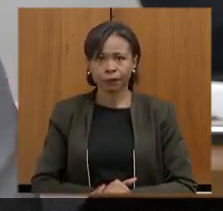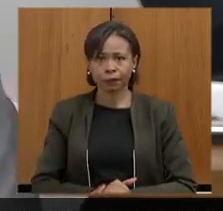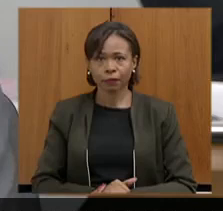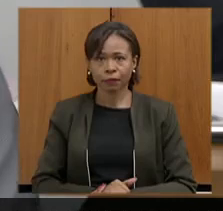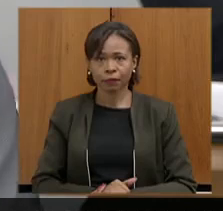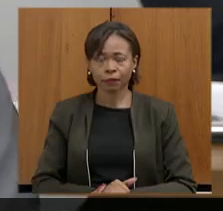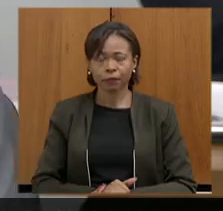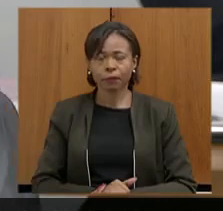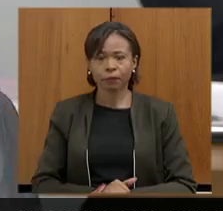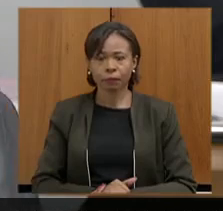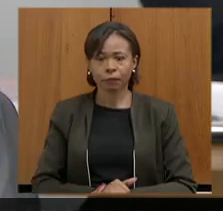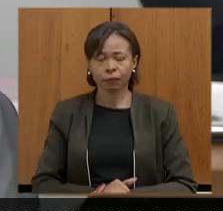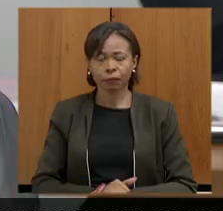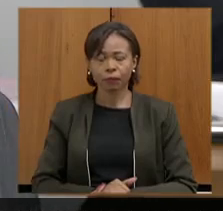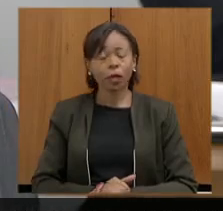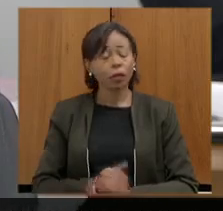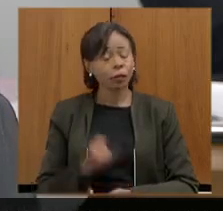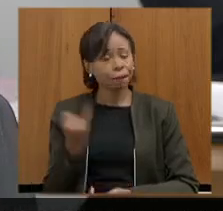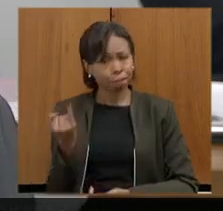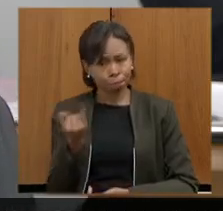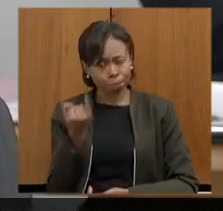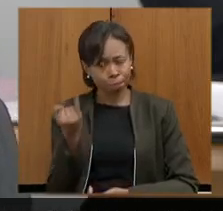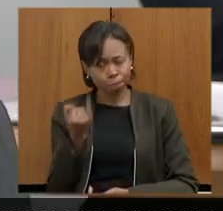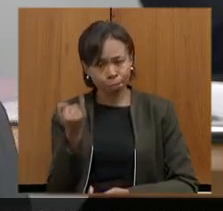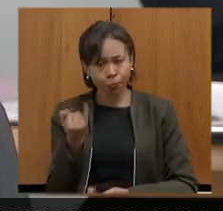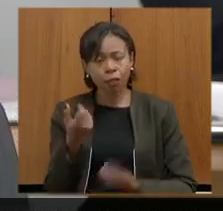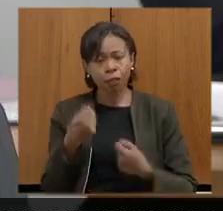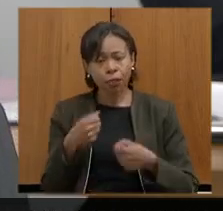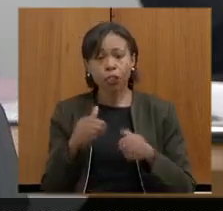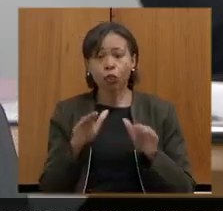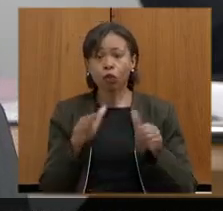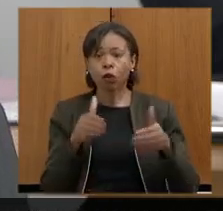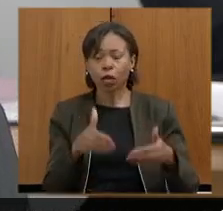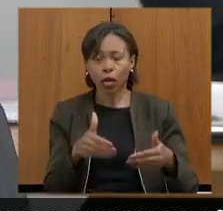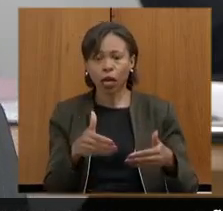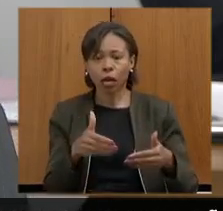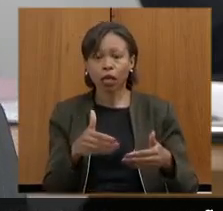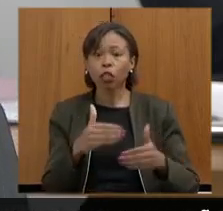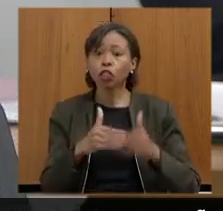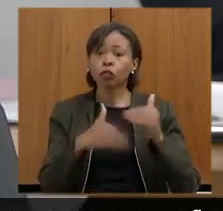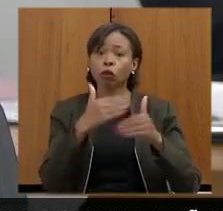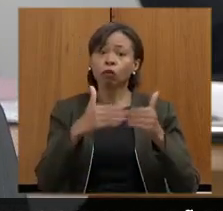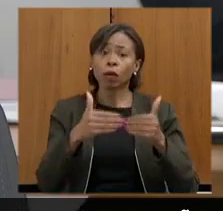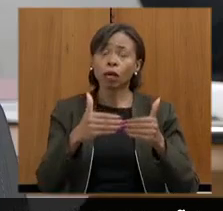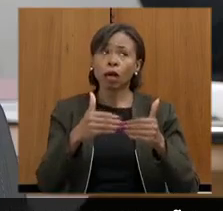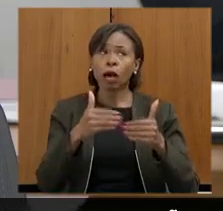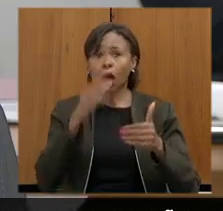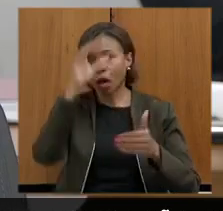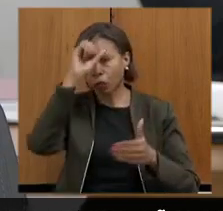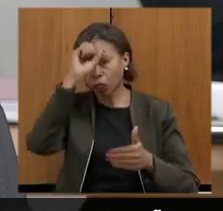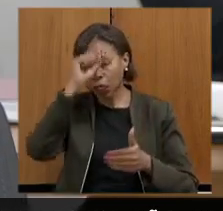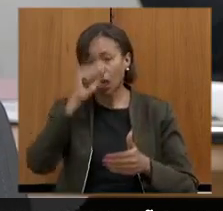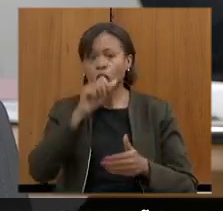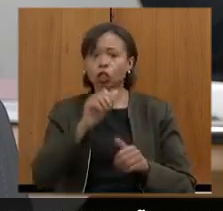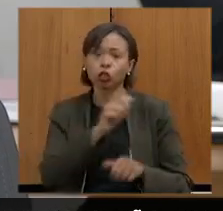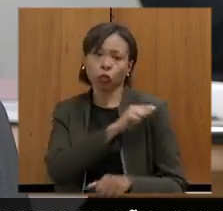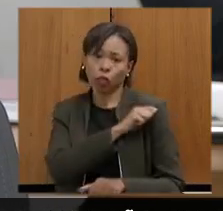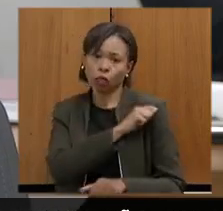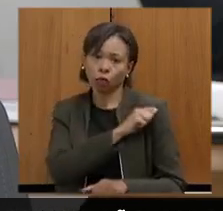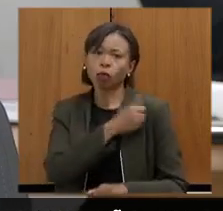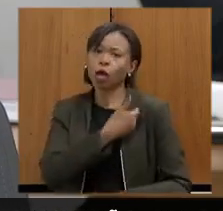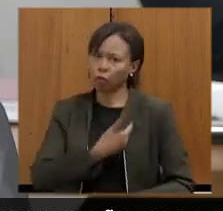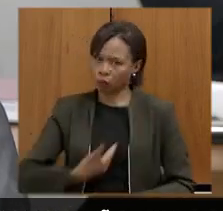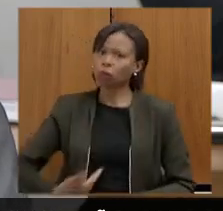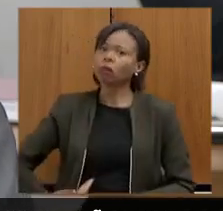ponto fundamental. A gente precisa focar na melhoria da aprendizagem dos nossos alunos. E é isso que esse governo vem fazendo.